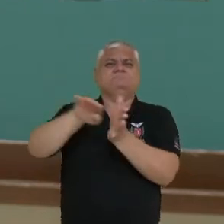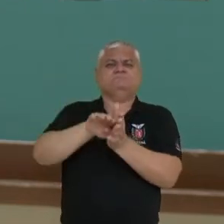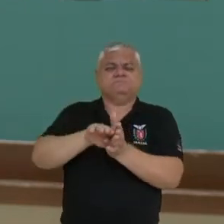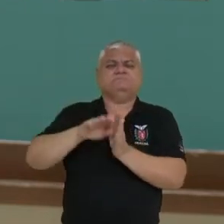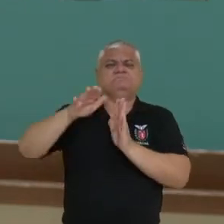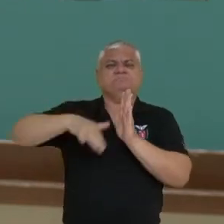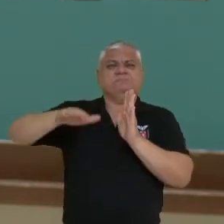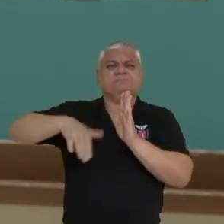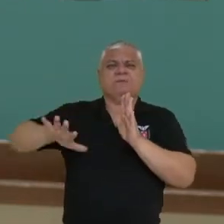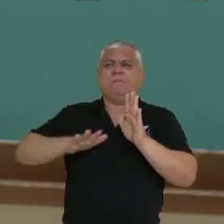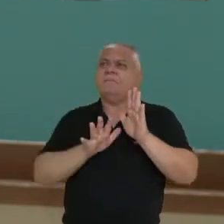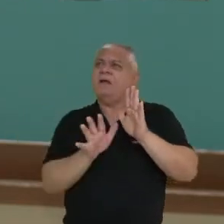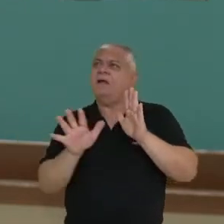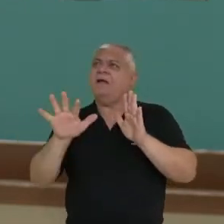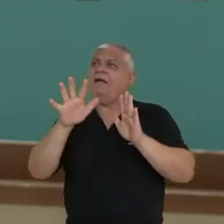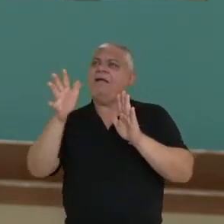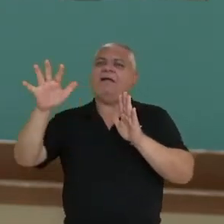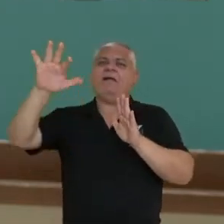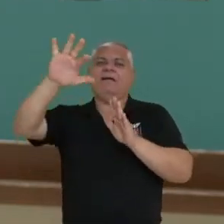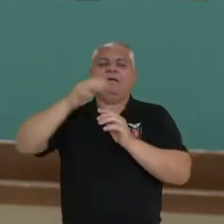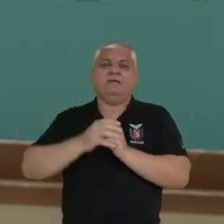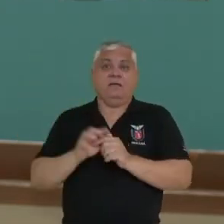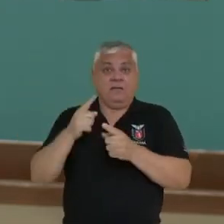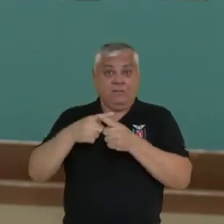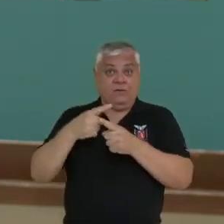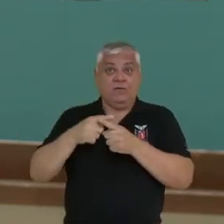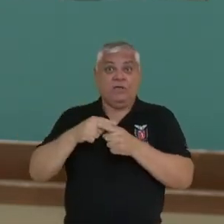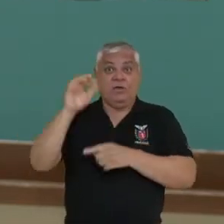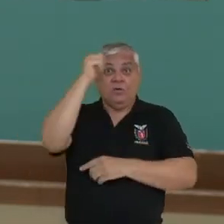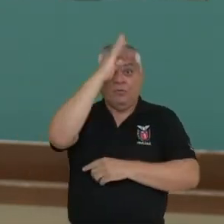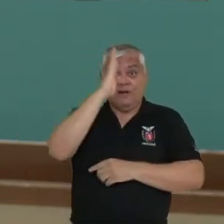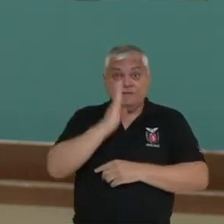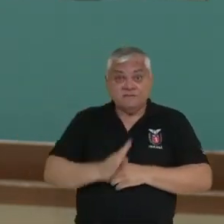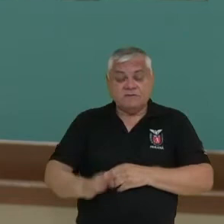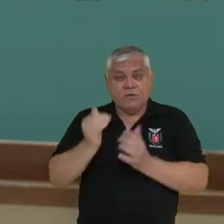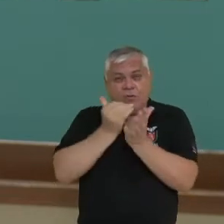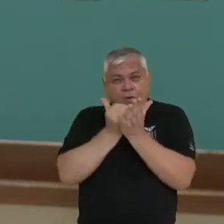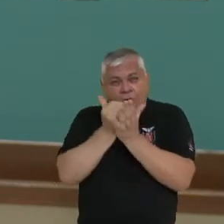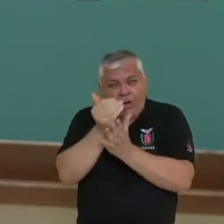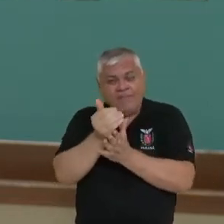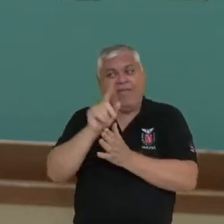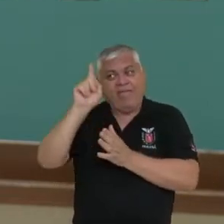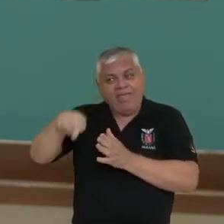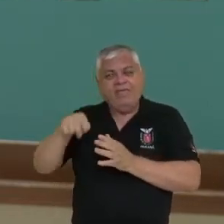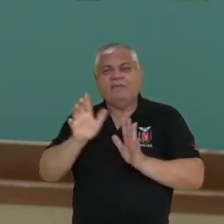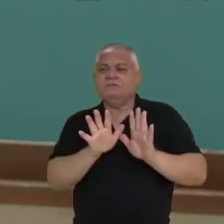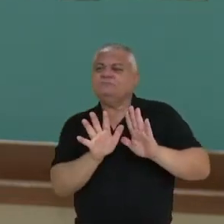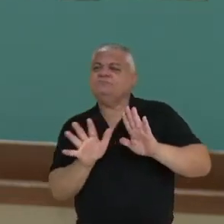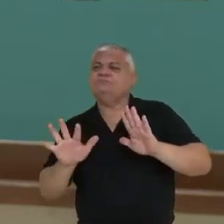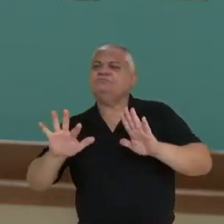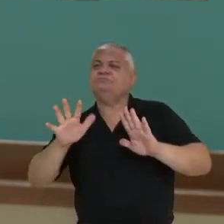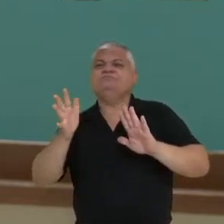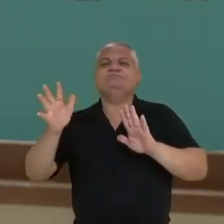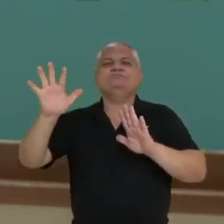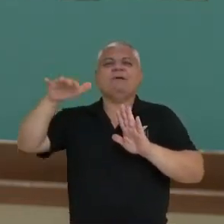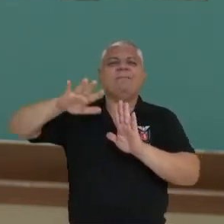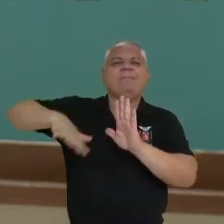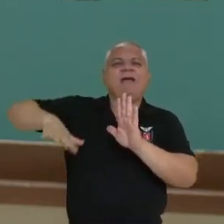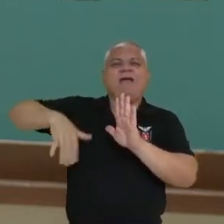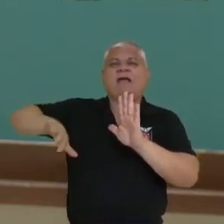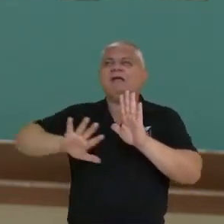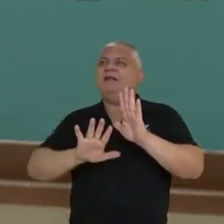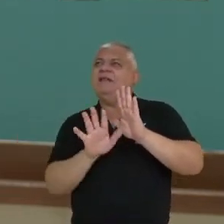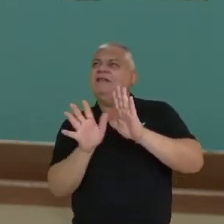ocupação, porque o início do Brasil ocupado pelos portugueses se dá pela região litorânea e